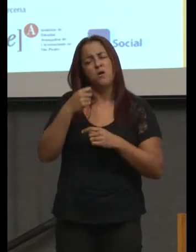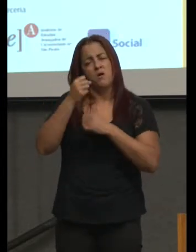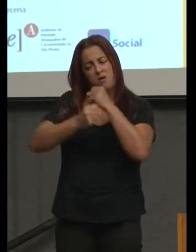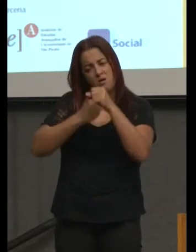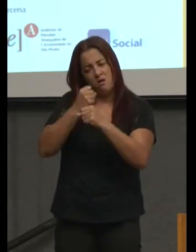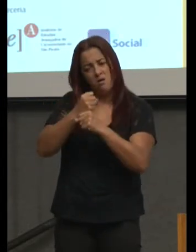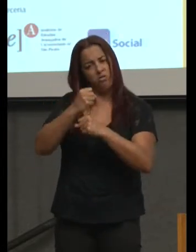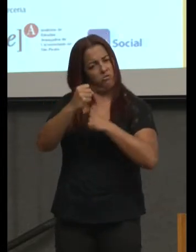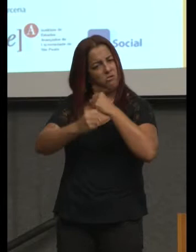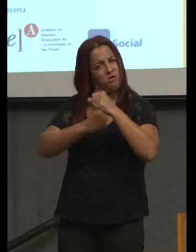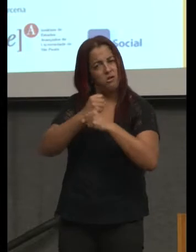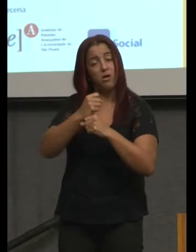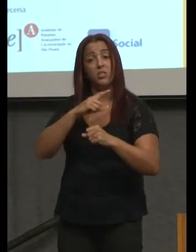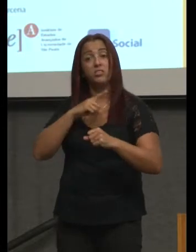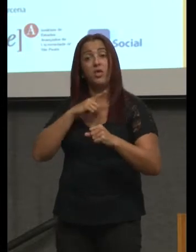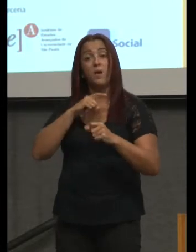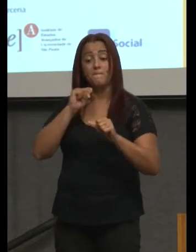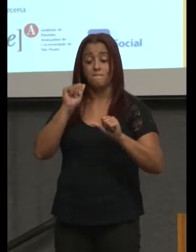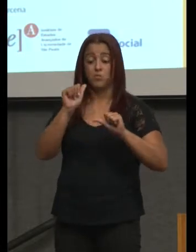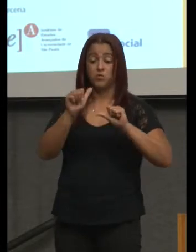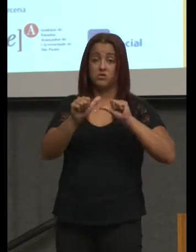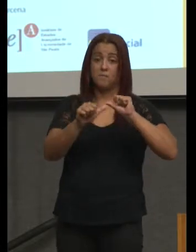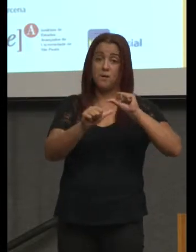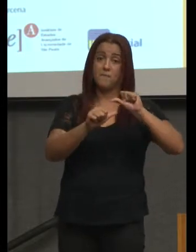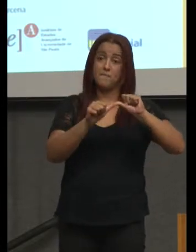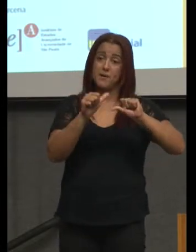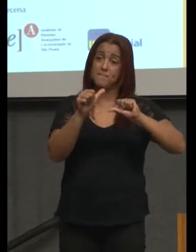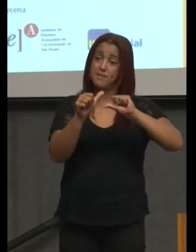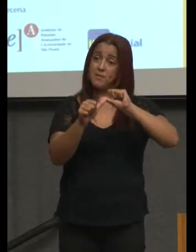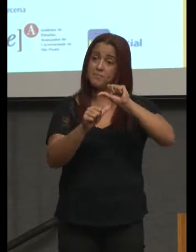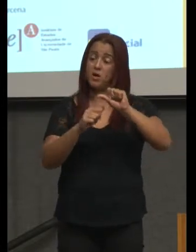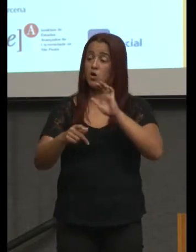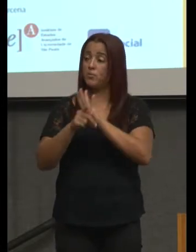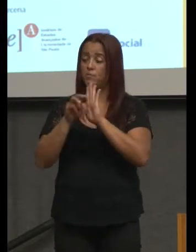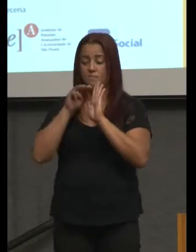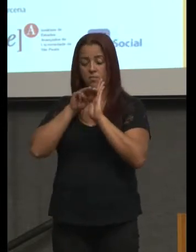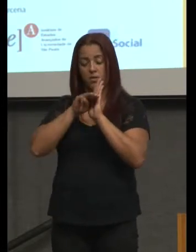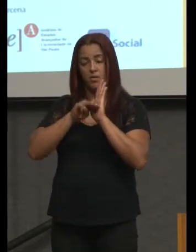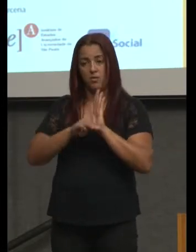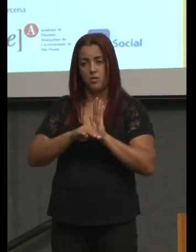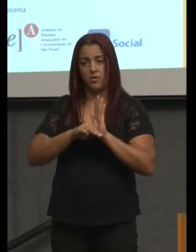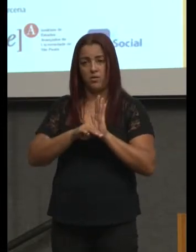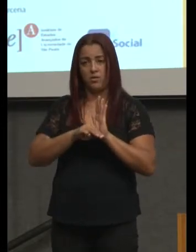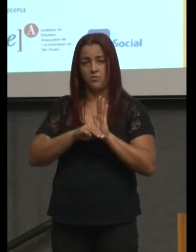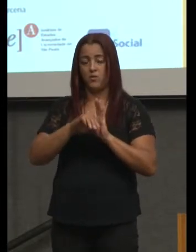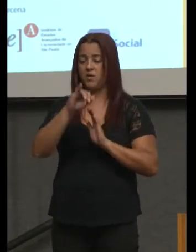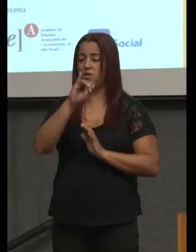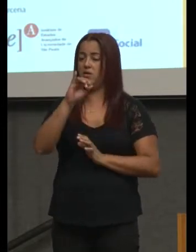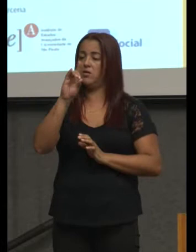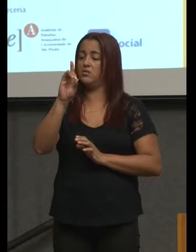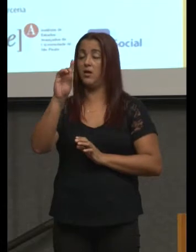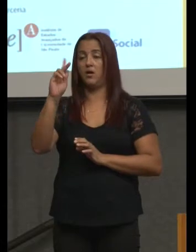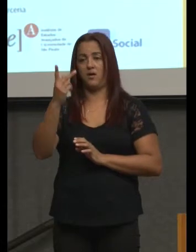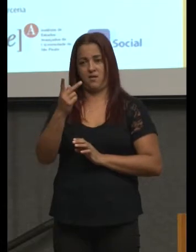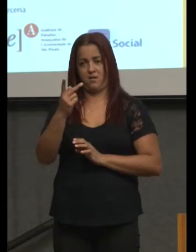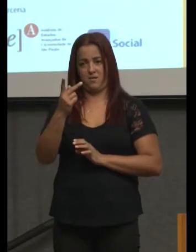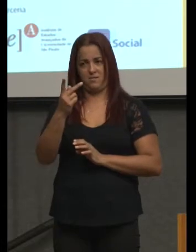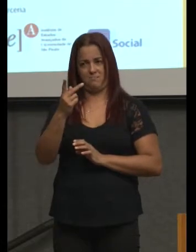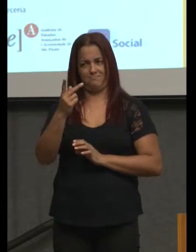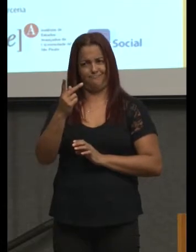metodologia do IDH. Não é mais média aritmética, é média geométrica.